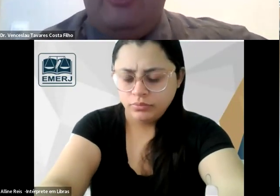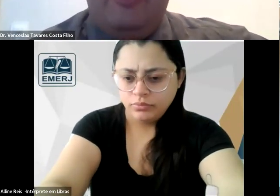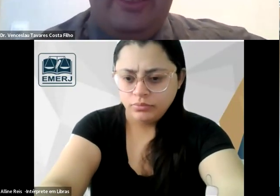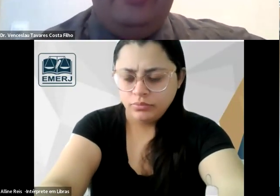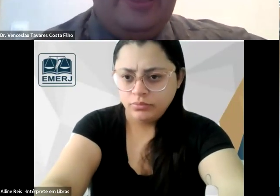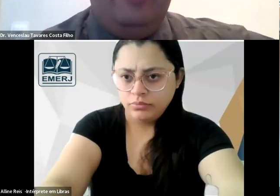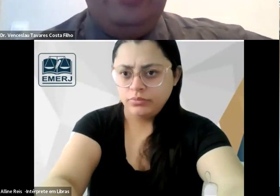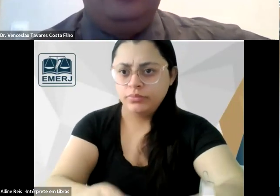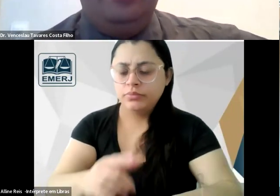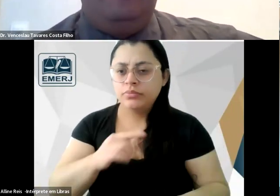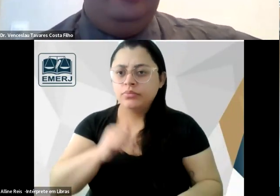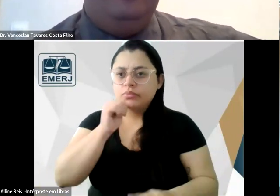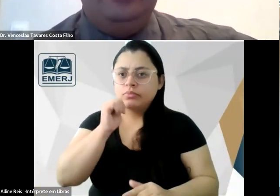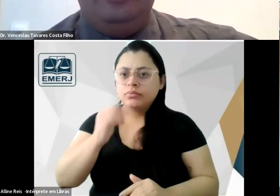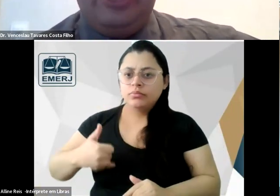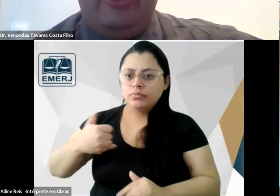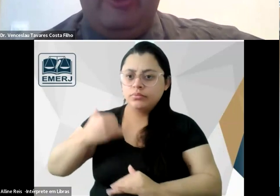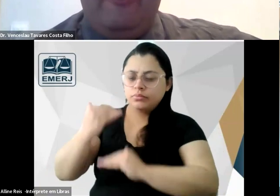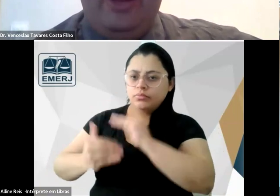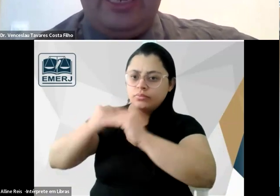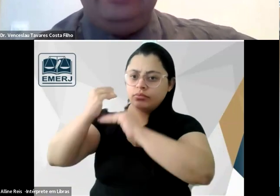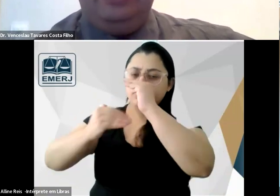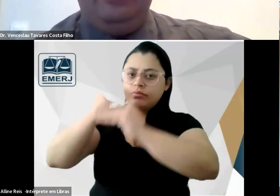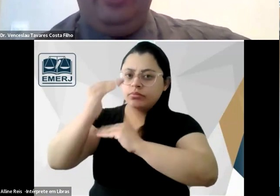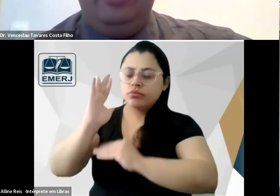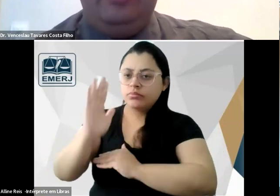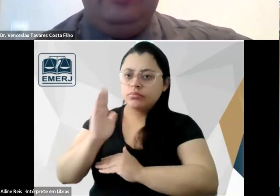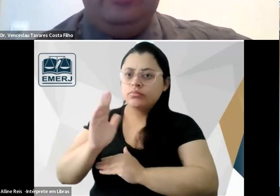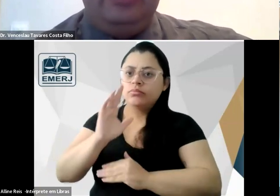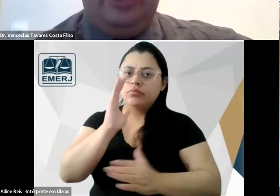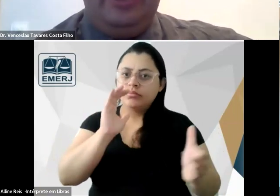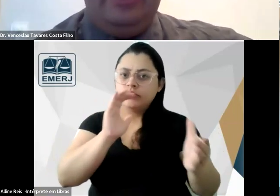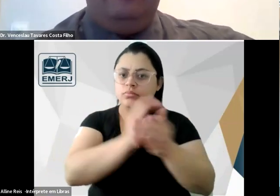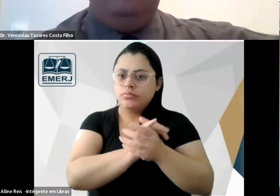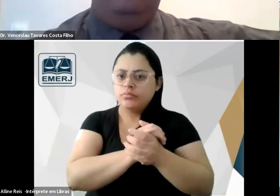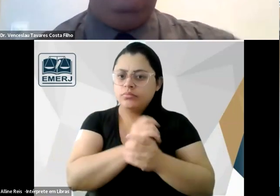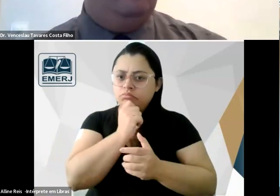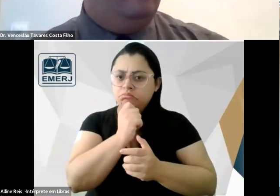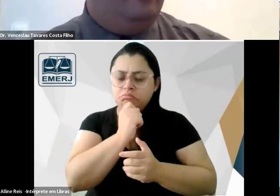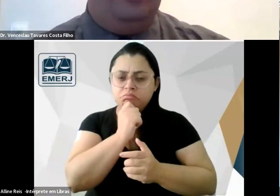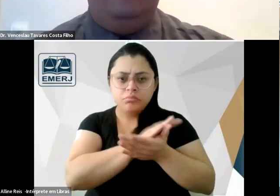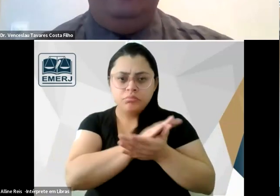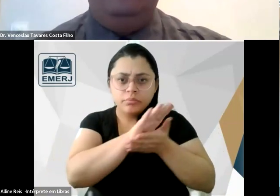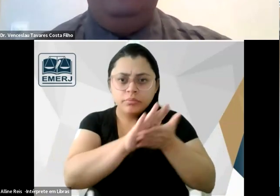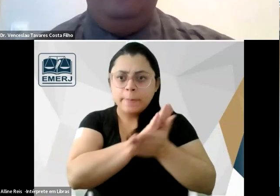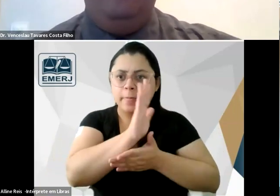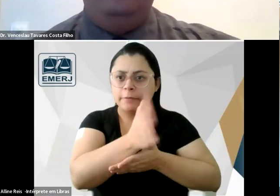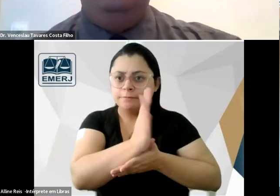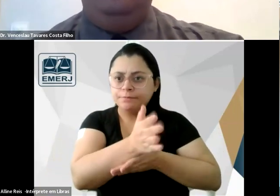uma mulher de idade avançada uma mulher de 25 anos que não havia se casado ainda já era uma uma